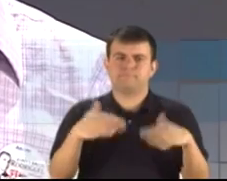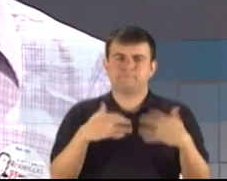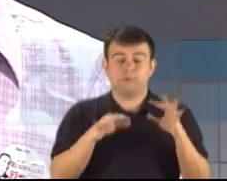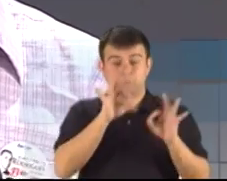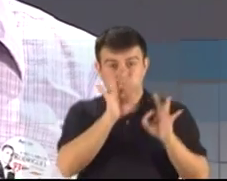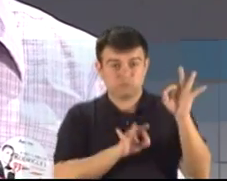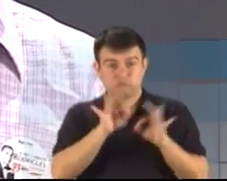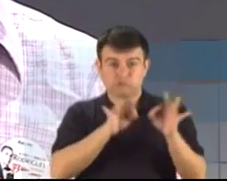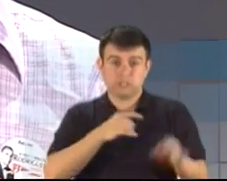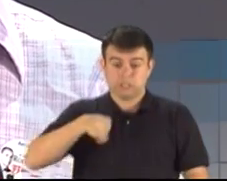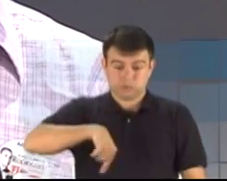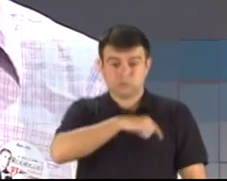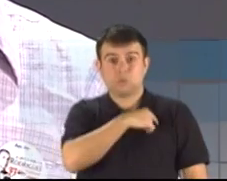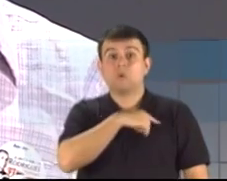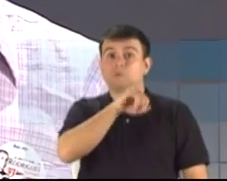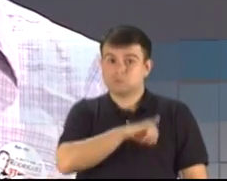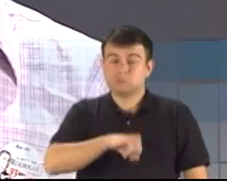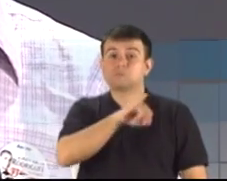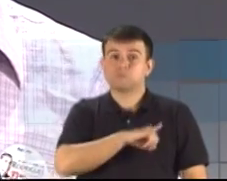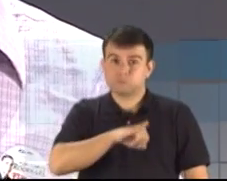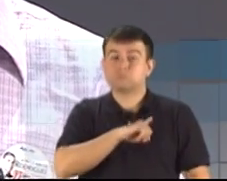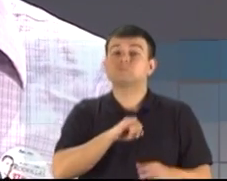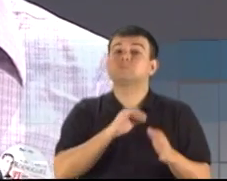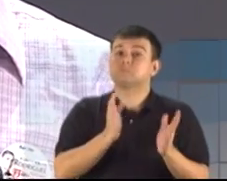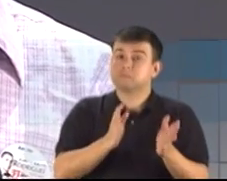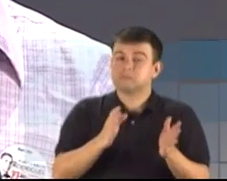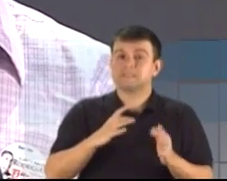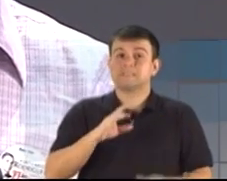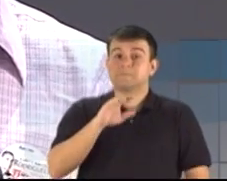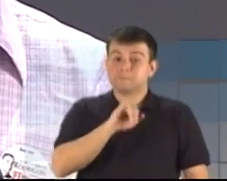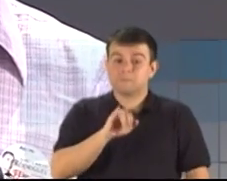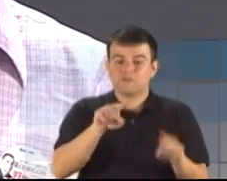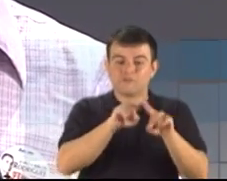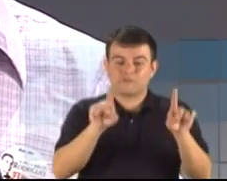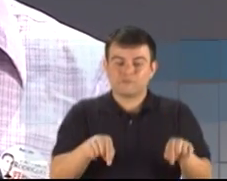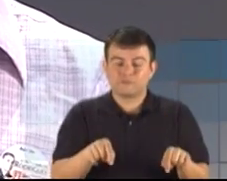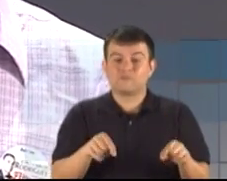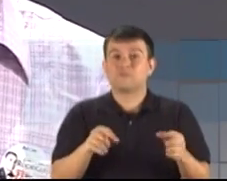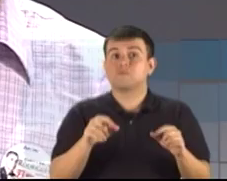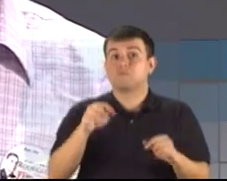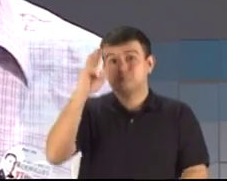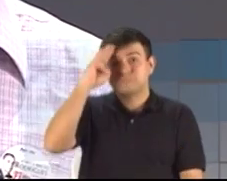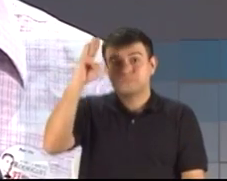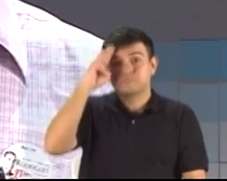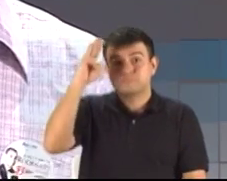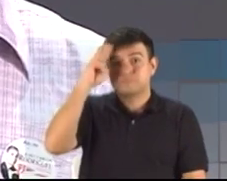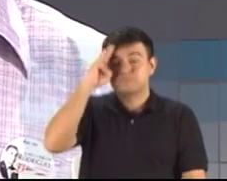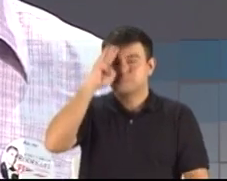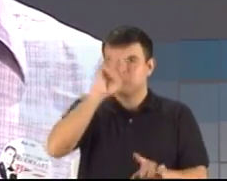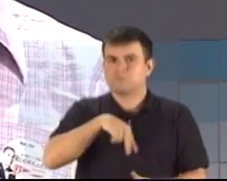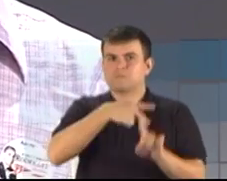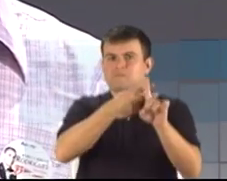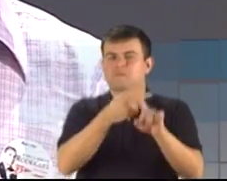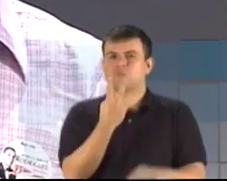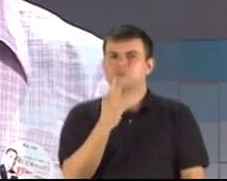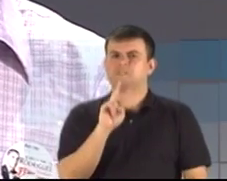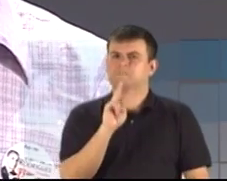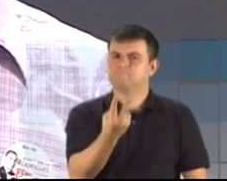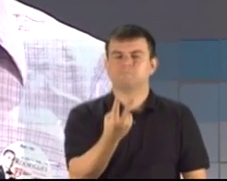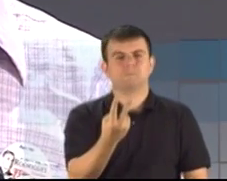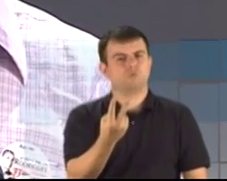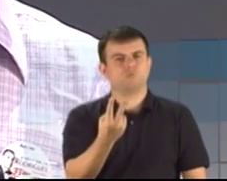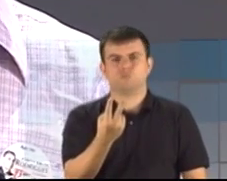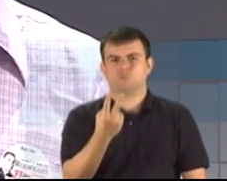governo nosso pegar um efetivo e aumentar em 2 mil policiais imediatamente se vocês